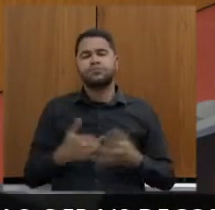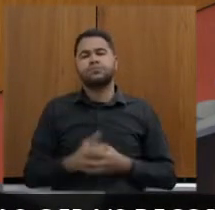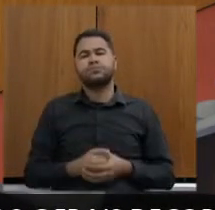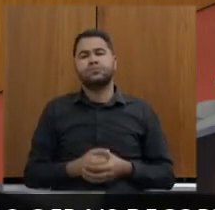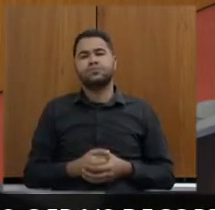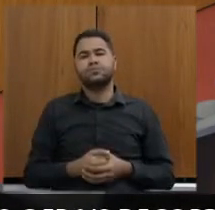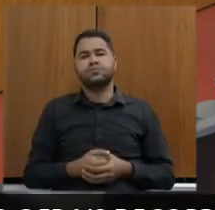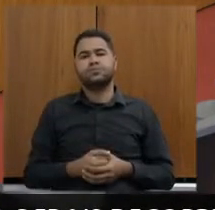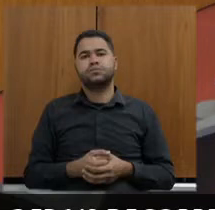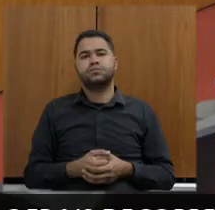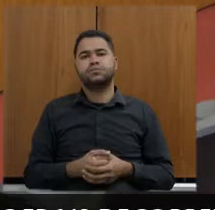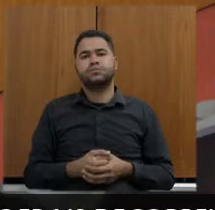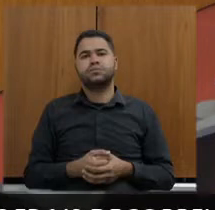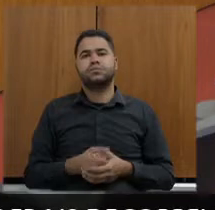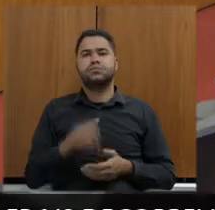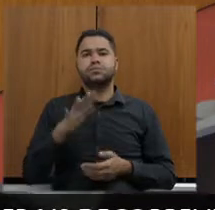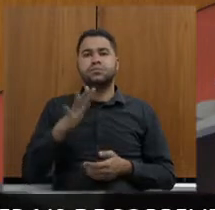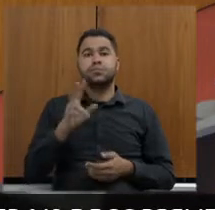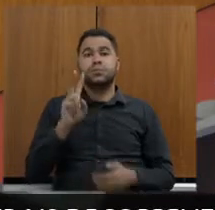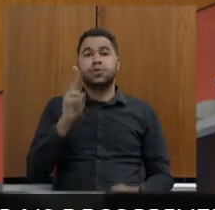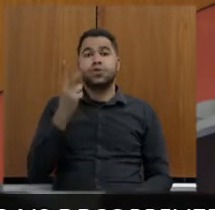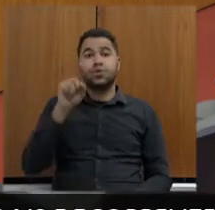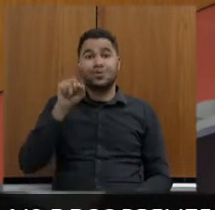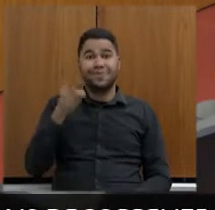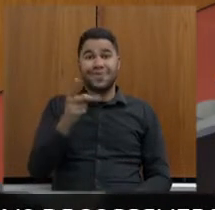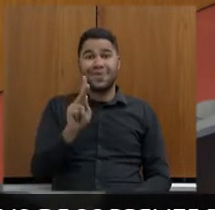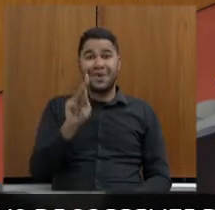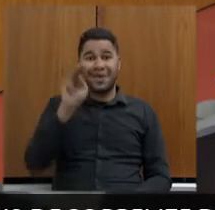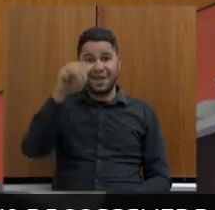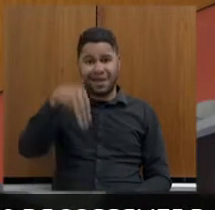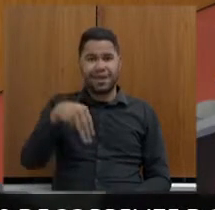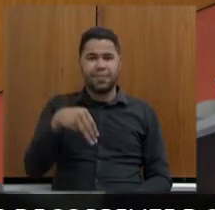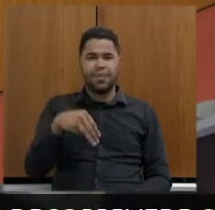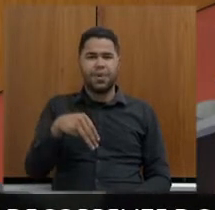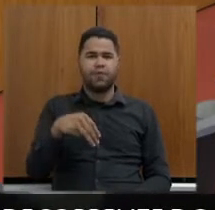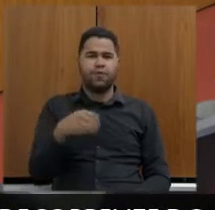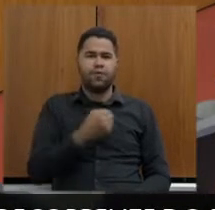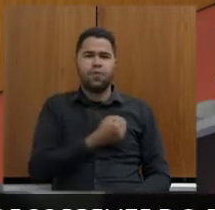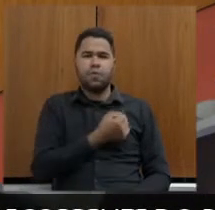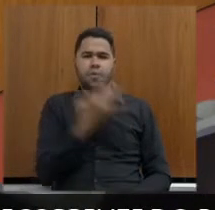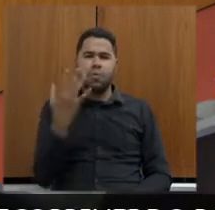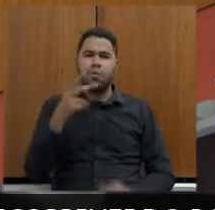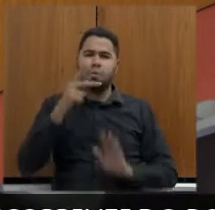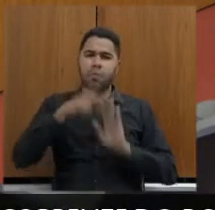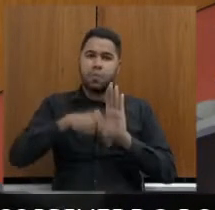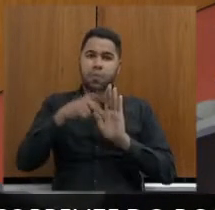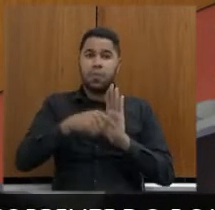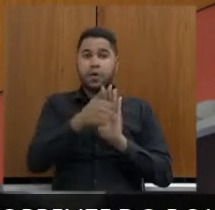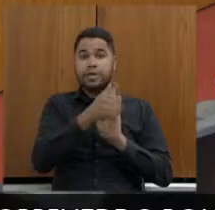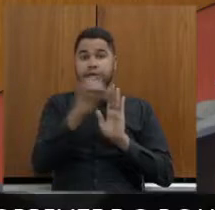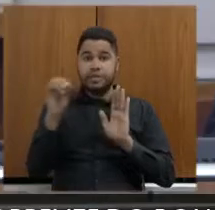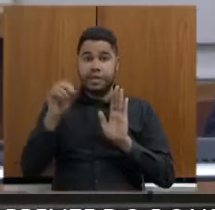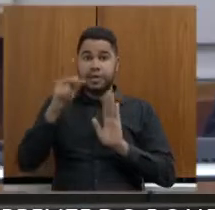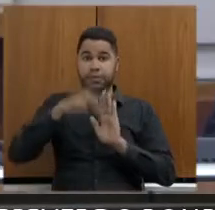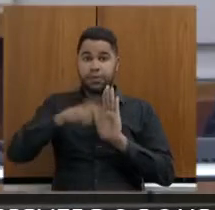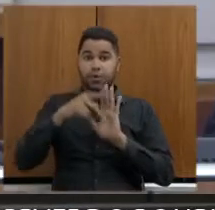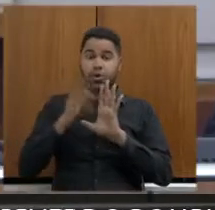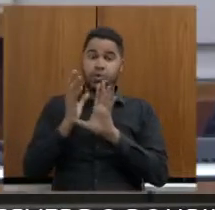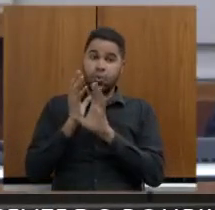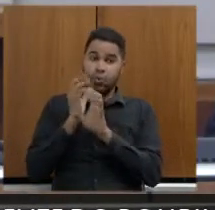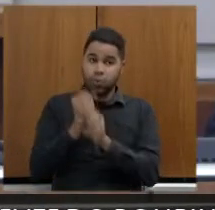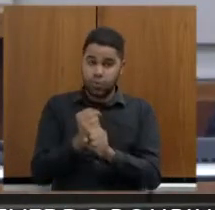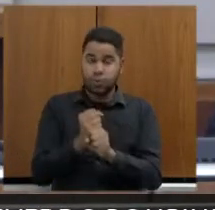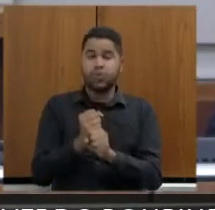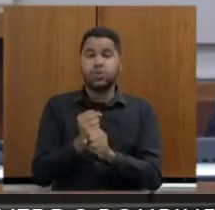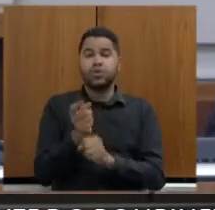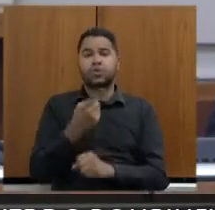do Provias, em torno de 2 mil quilômetros. Eu vou falar em número de projetos. São 100 projetos ao todo. Desses 100